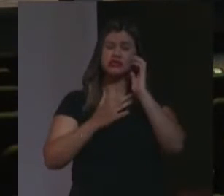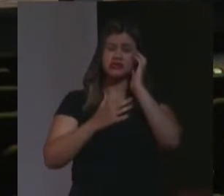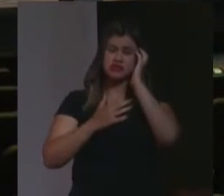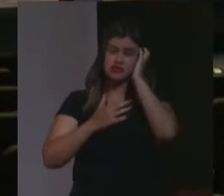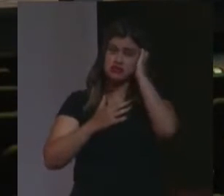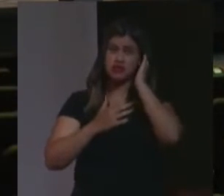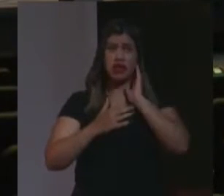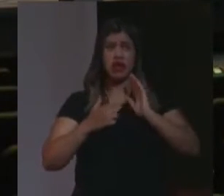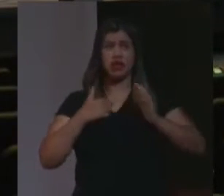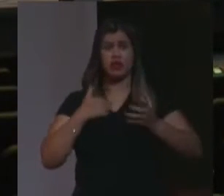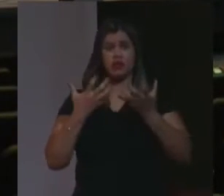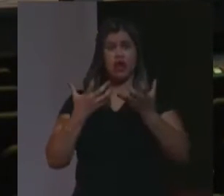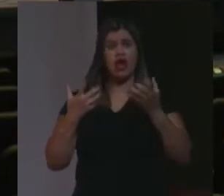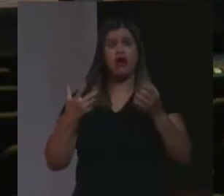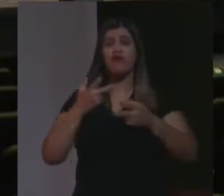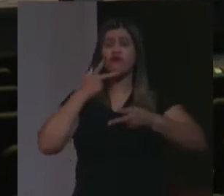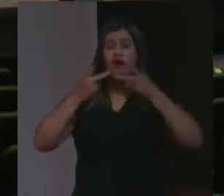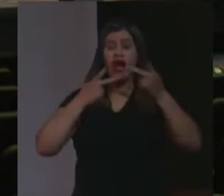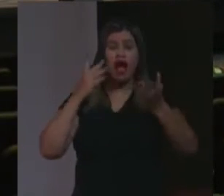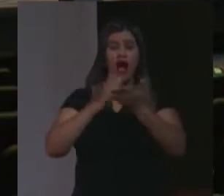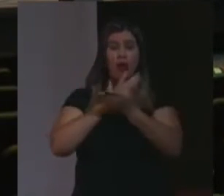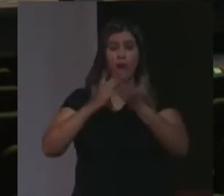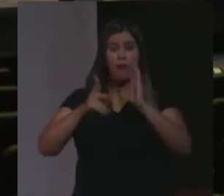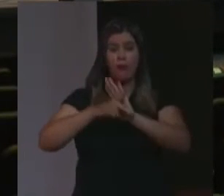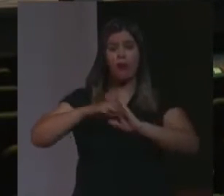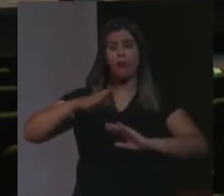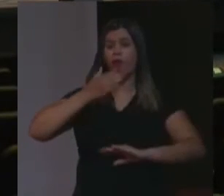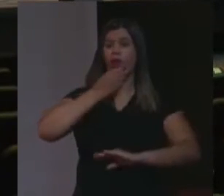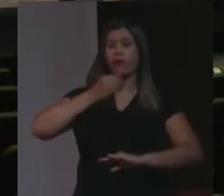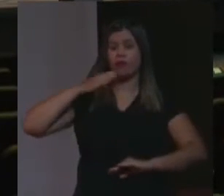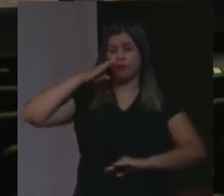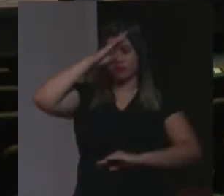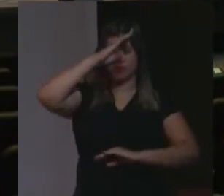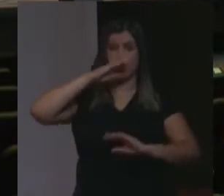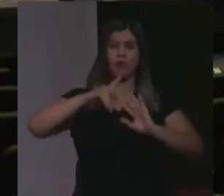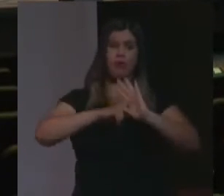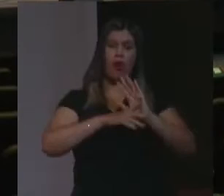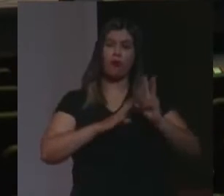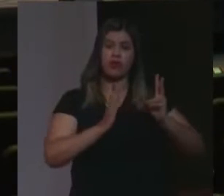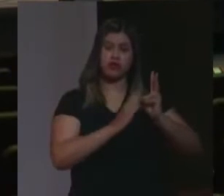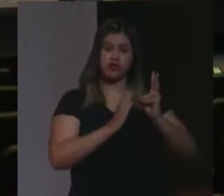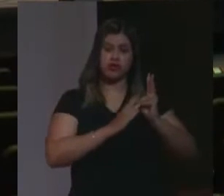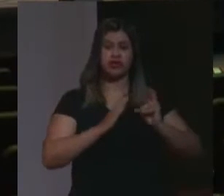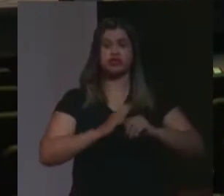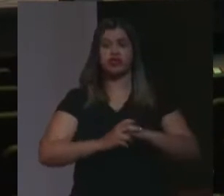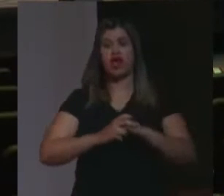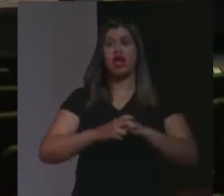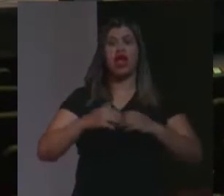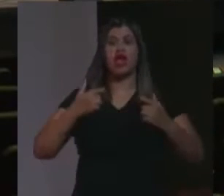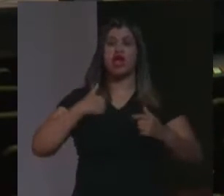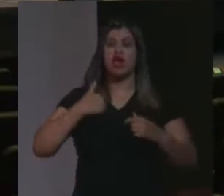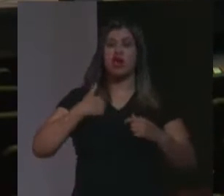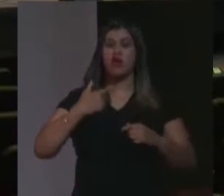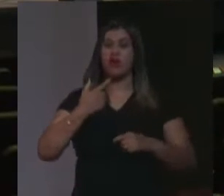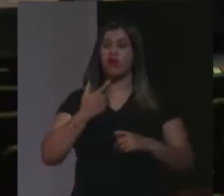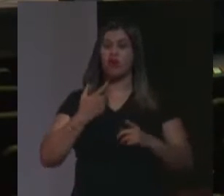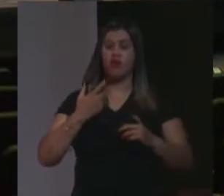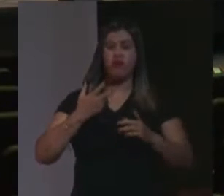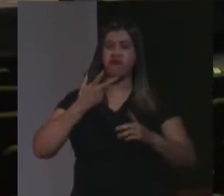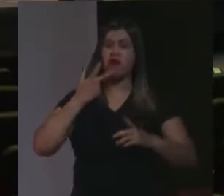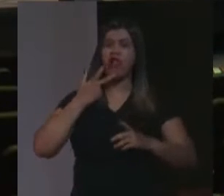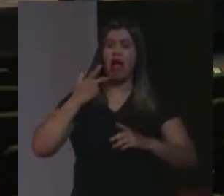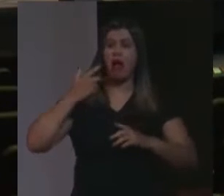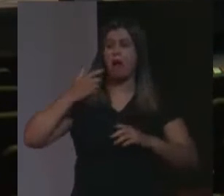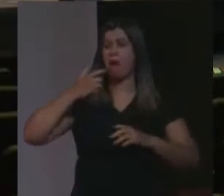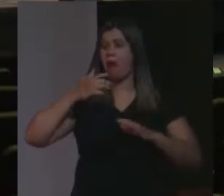algumas falas do Bolsonaro, a respeito dos indígenas, eu não faço, eu não quero, jamais, banalizar o crime de genocídio, não